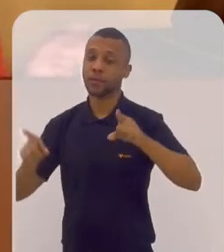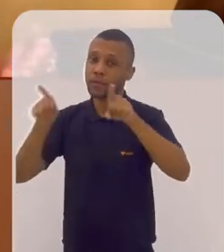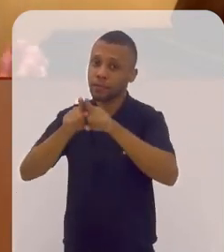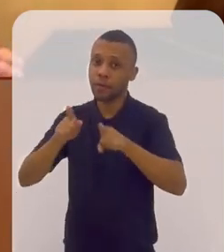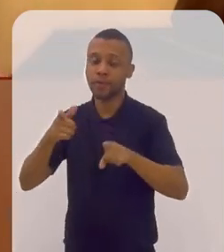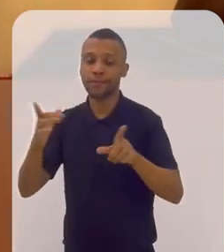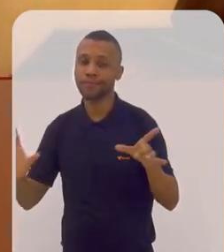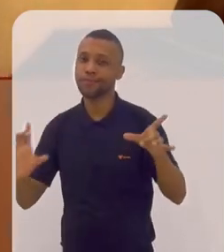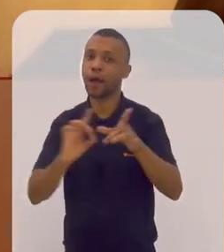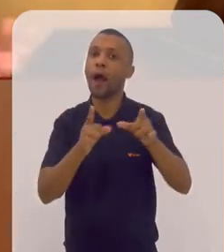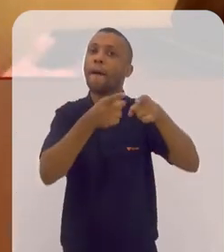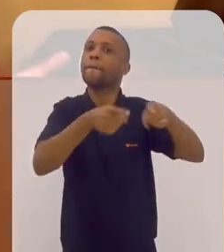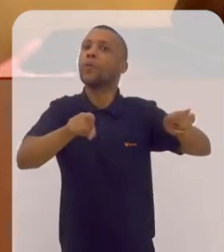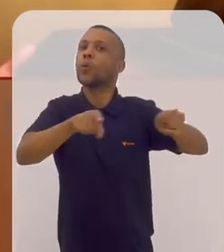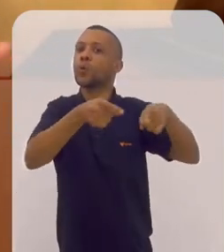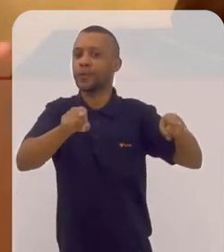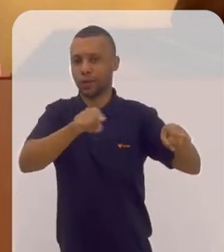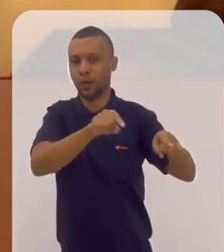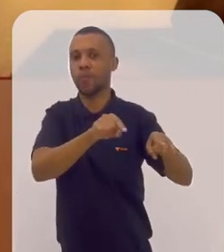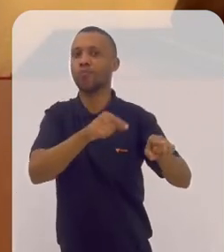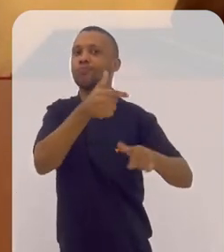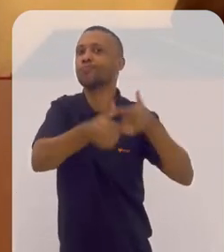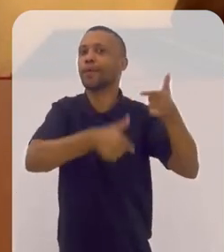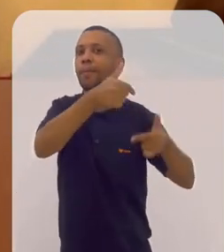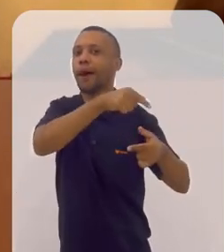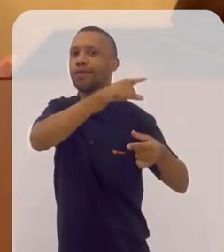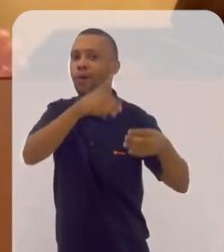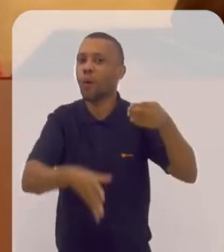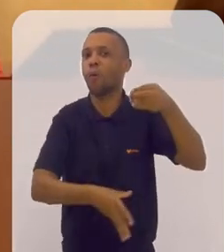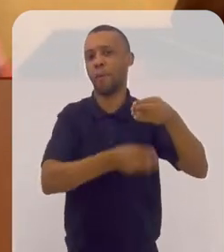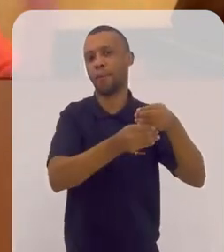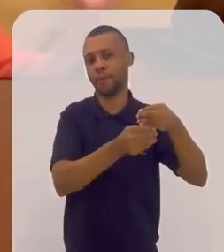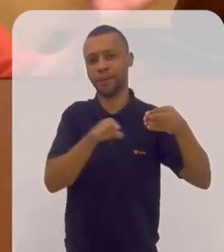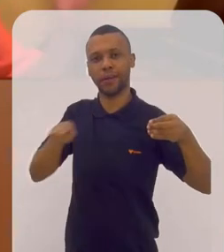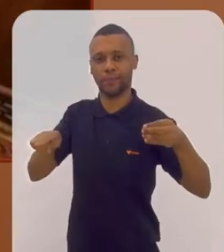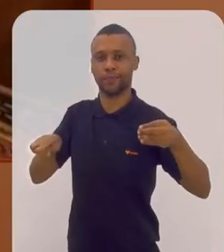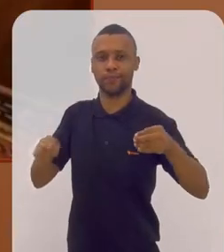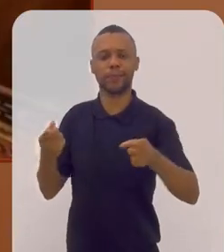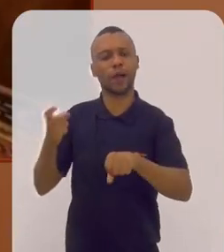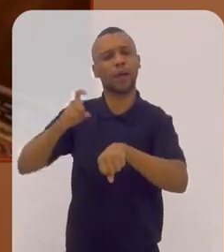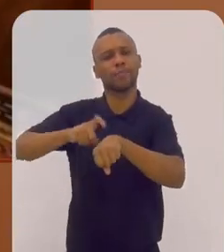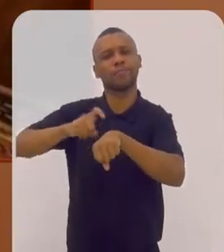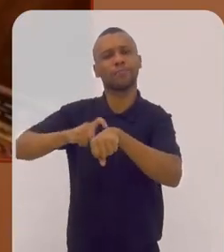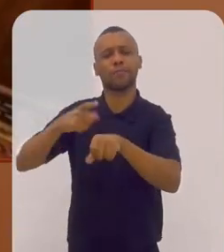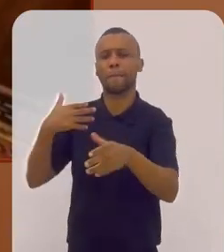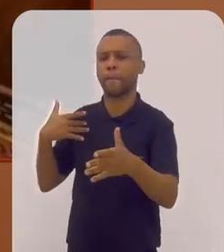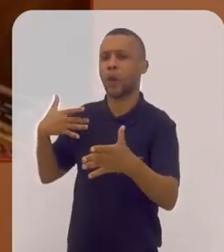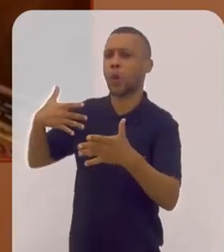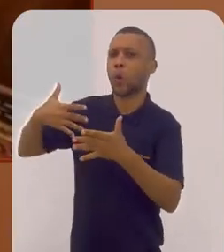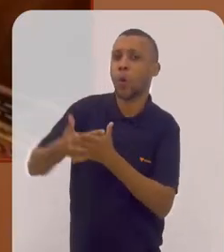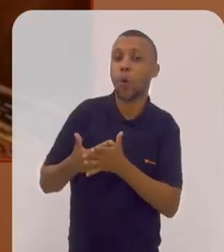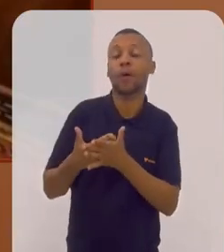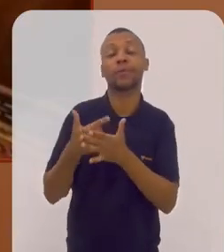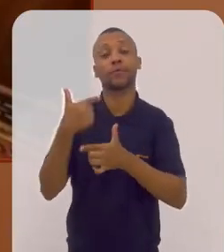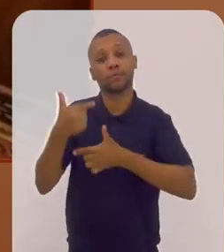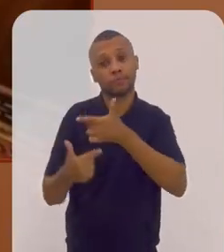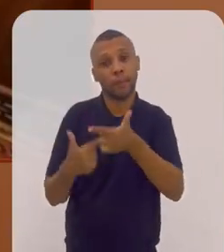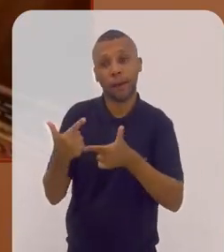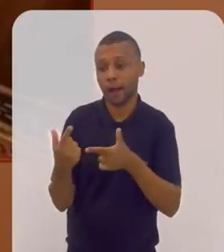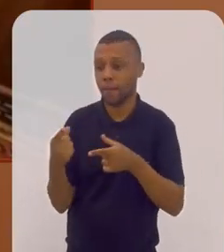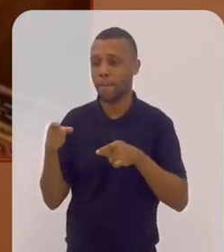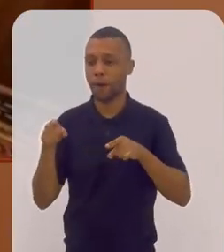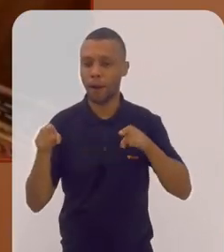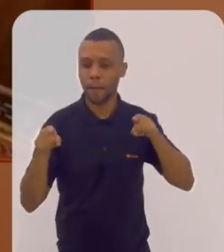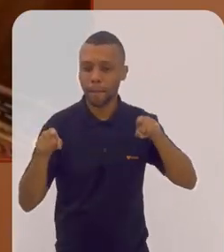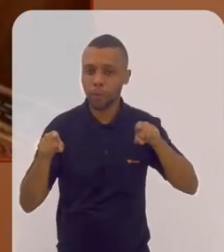também tinham a música como segunda atividade. Então, durante muito tempo, essas duas atividades